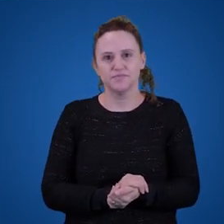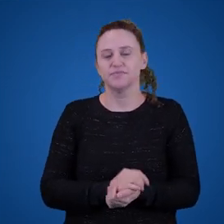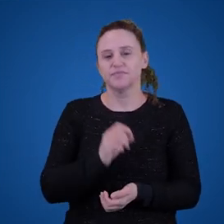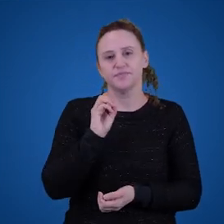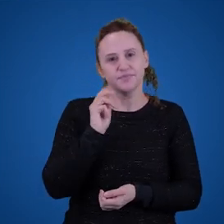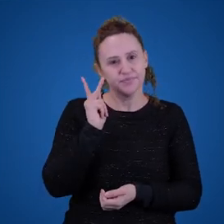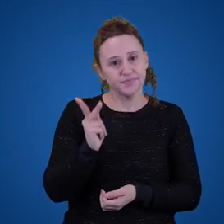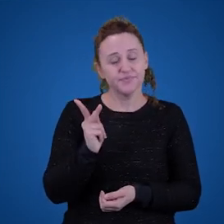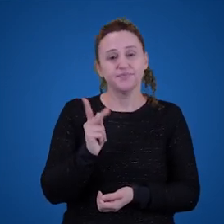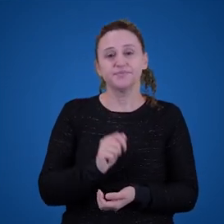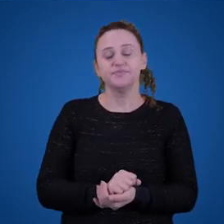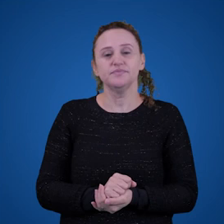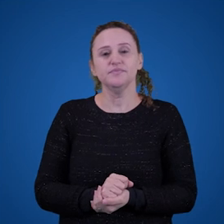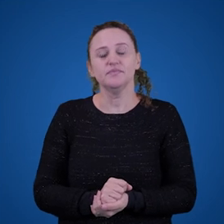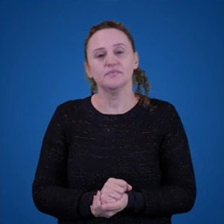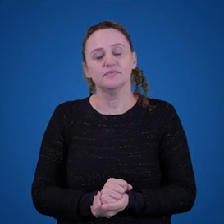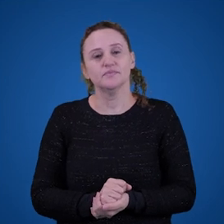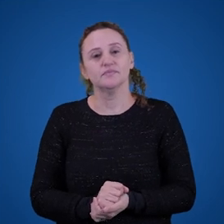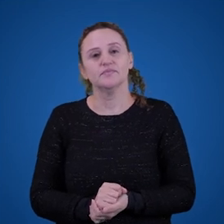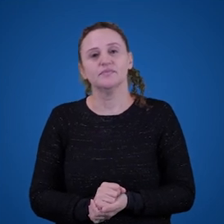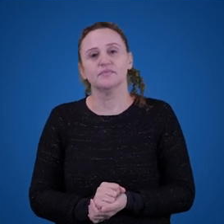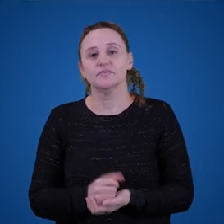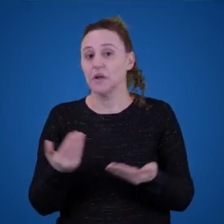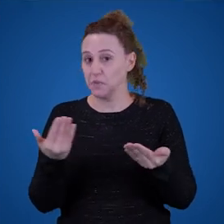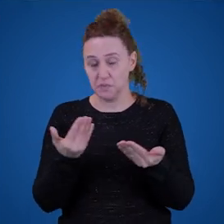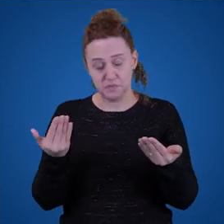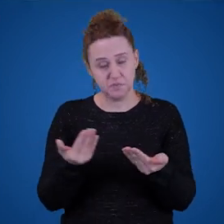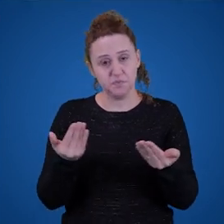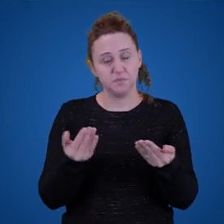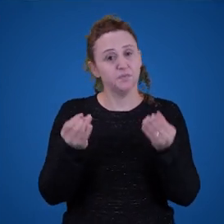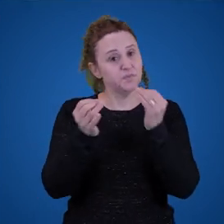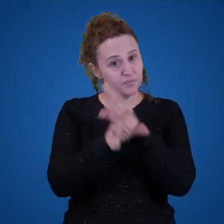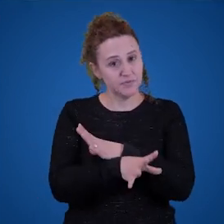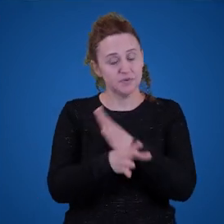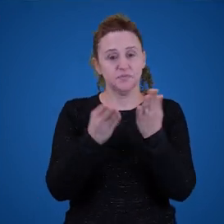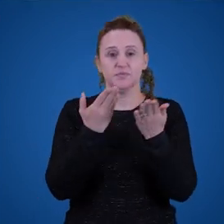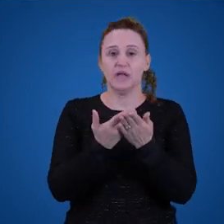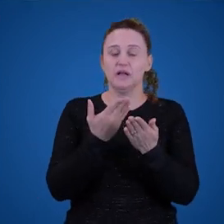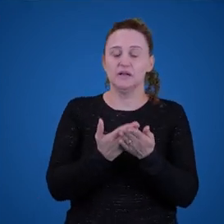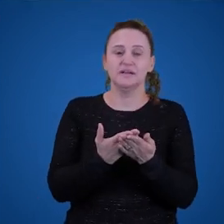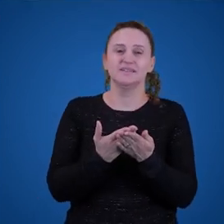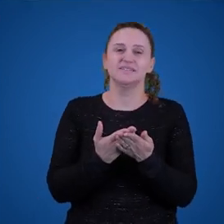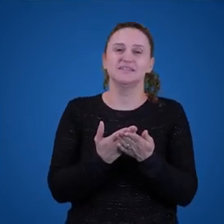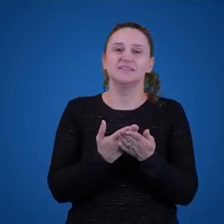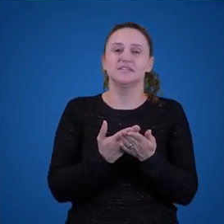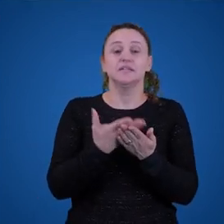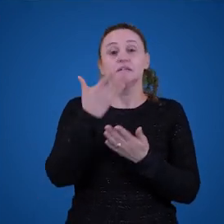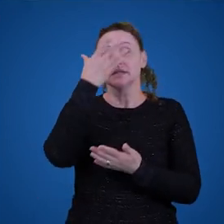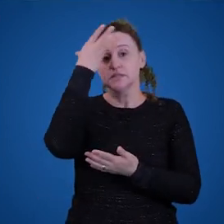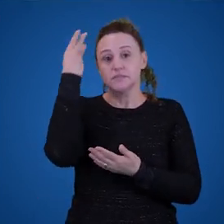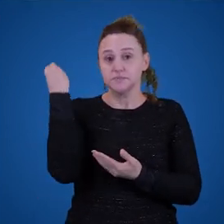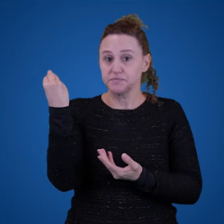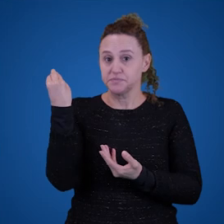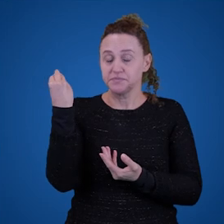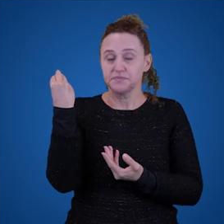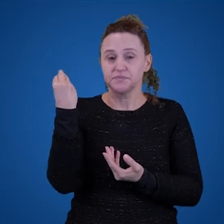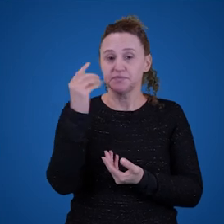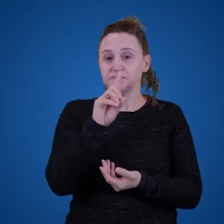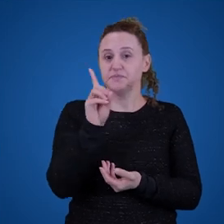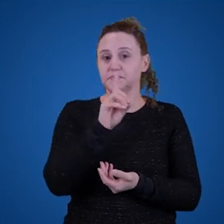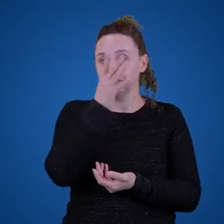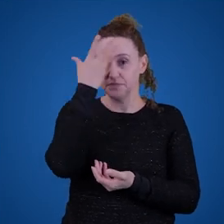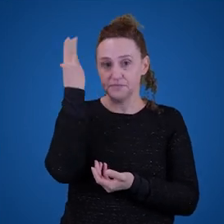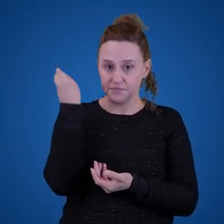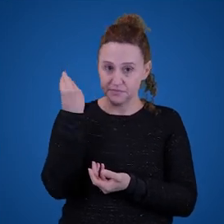por hoje, é isso, pessoal. Não se esqueçam que na próxima aula